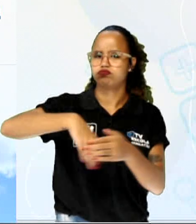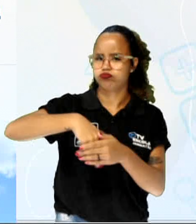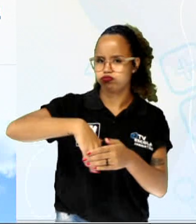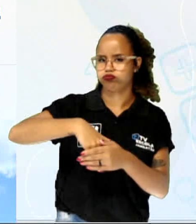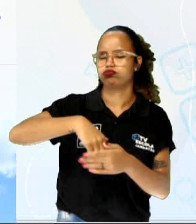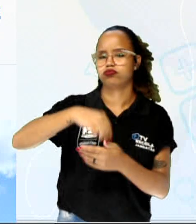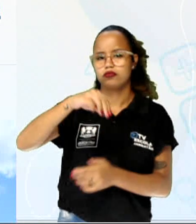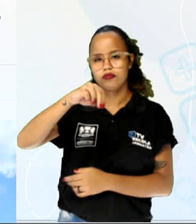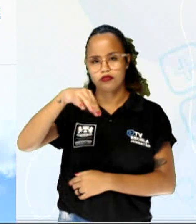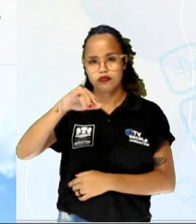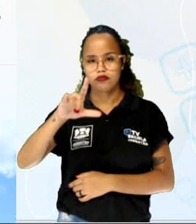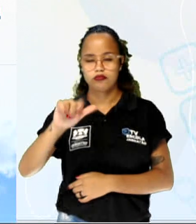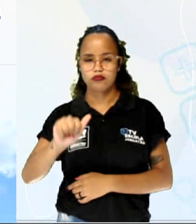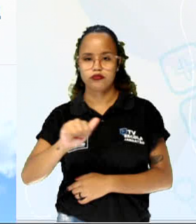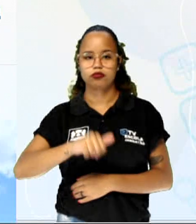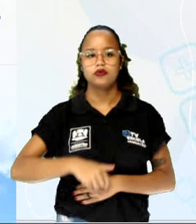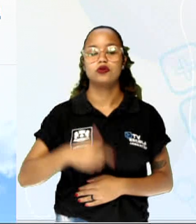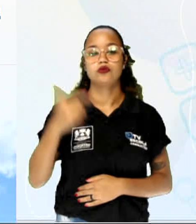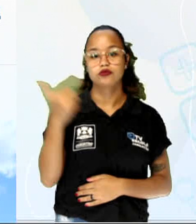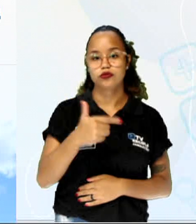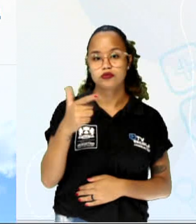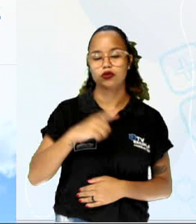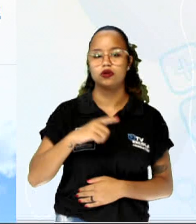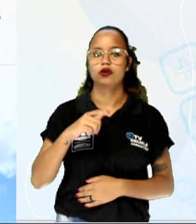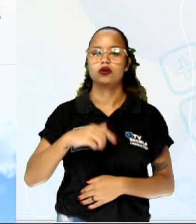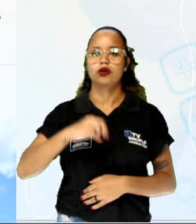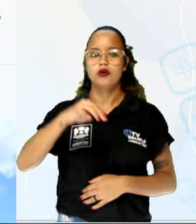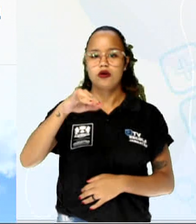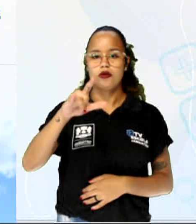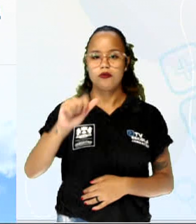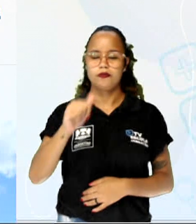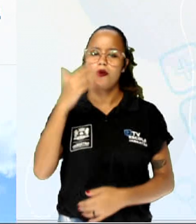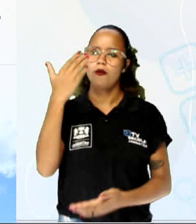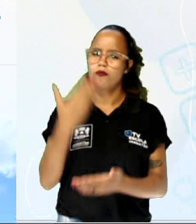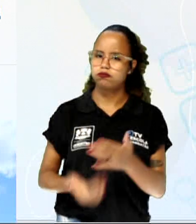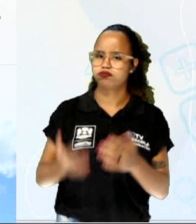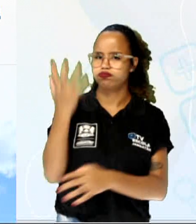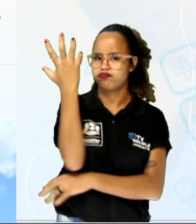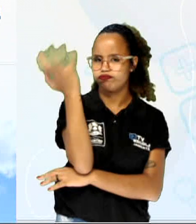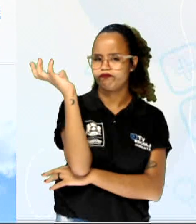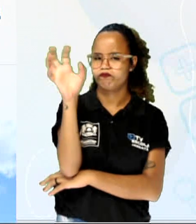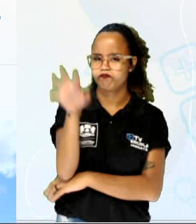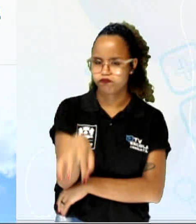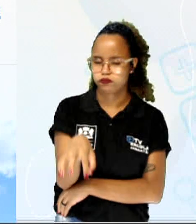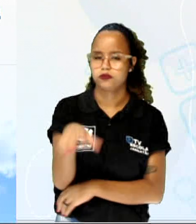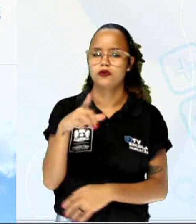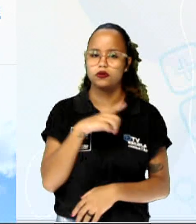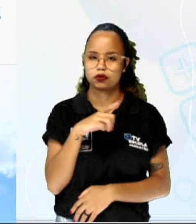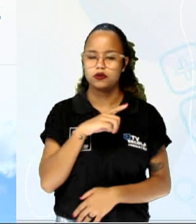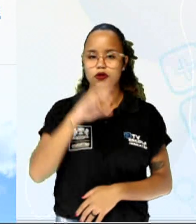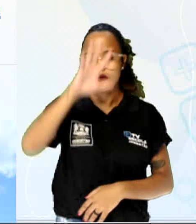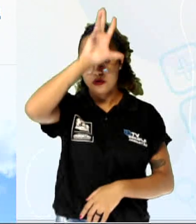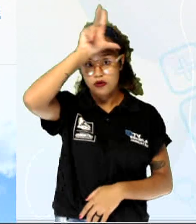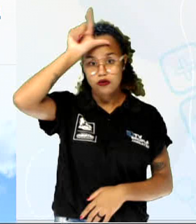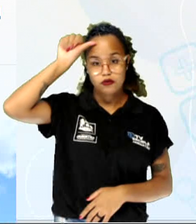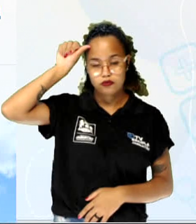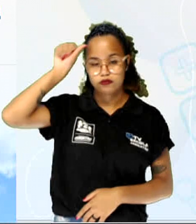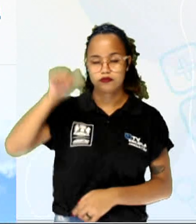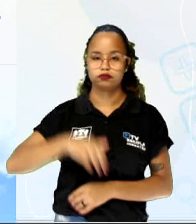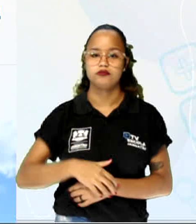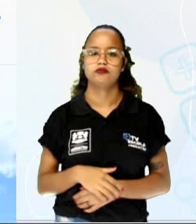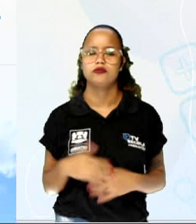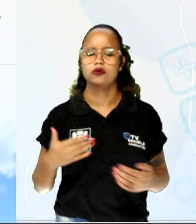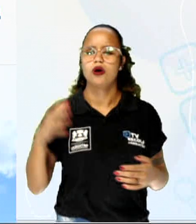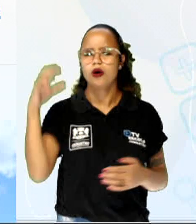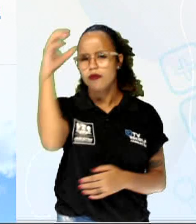no segundo caso é a média de perda de árvores por dia na Amazônia Legal, tá certo? E aí na verdade a gente